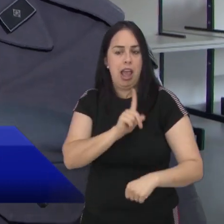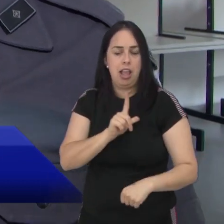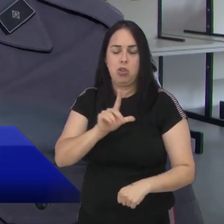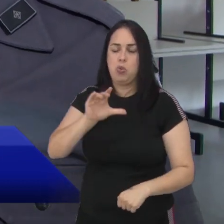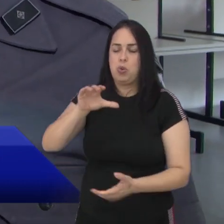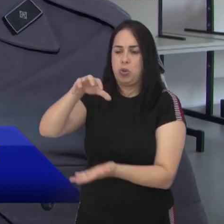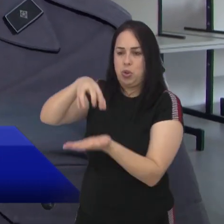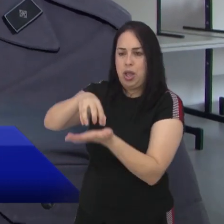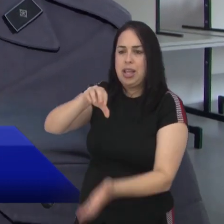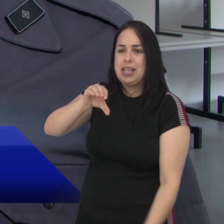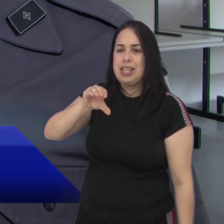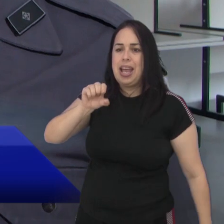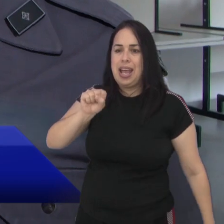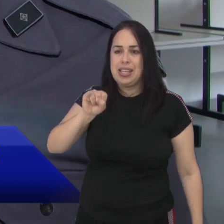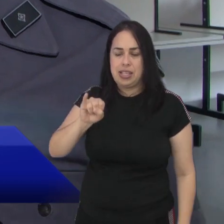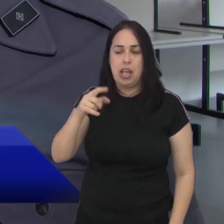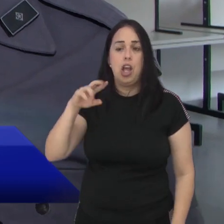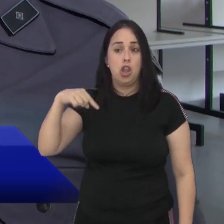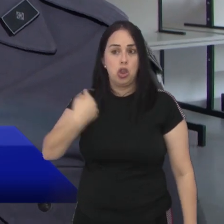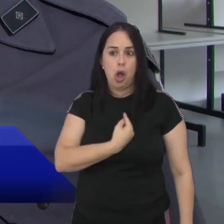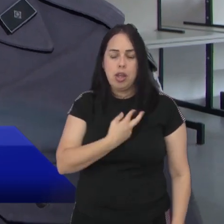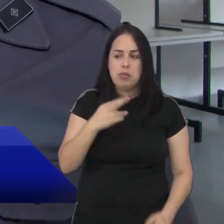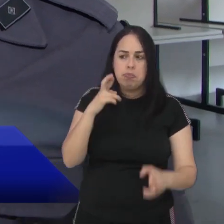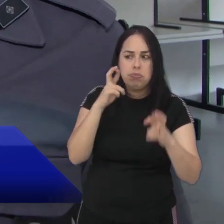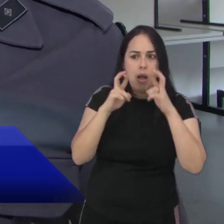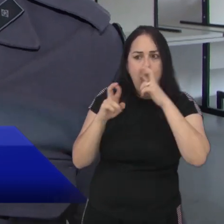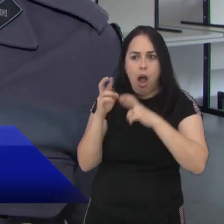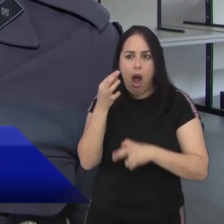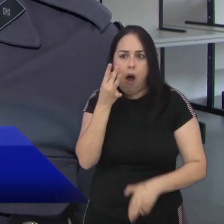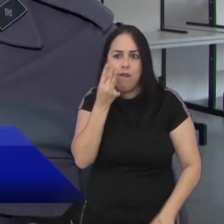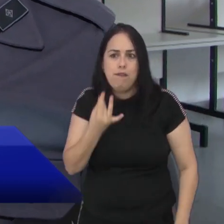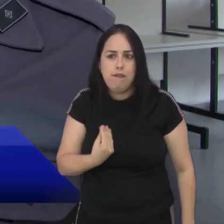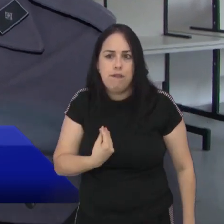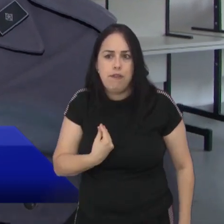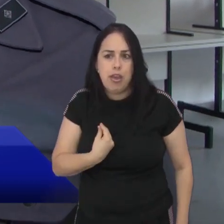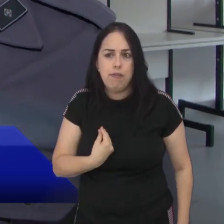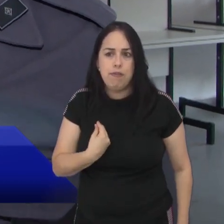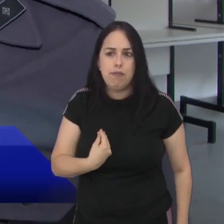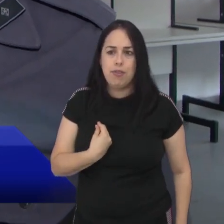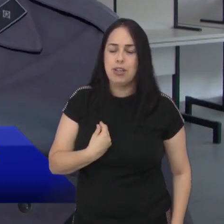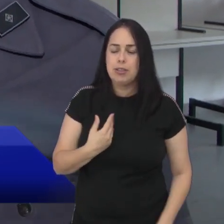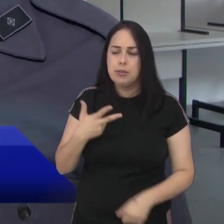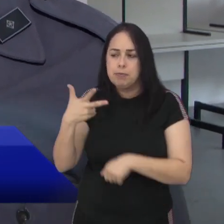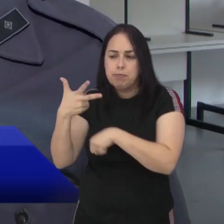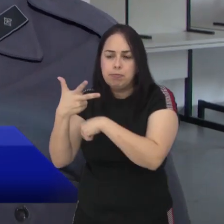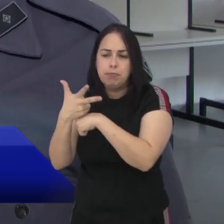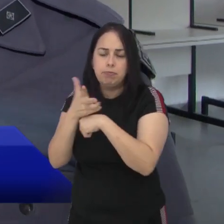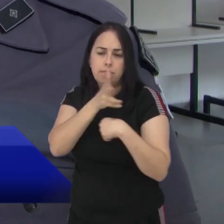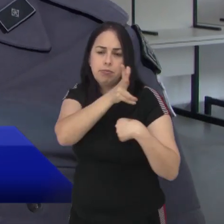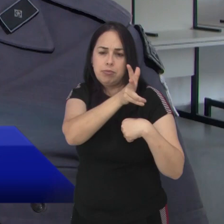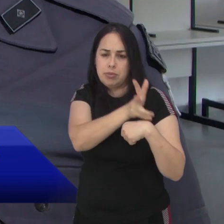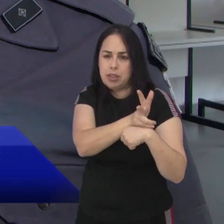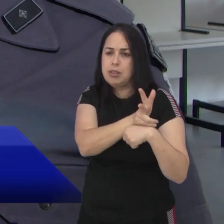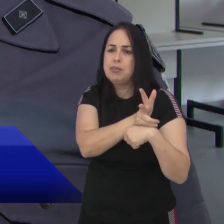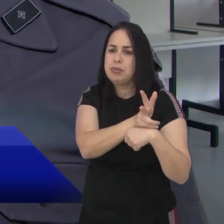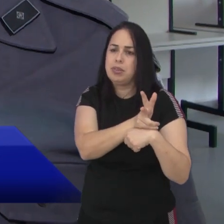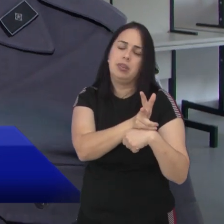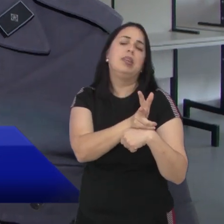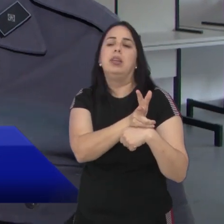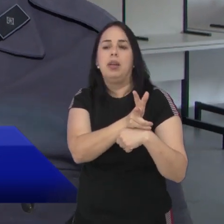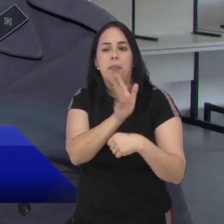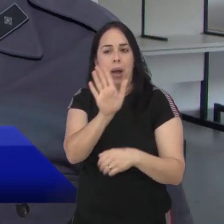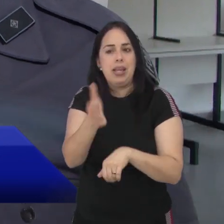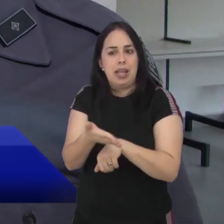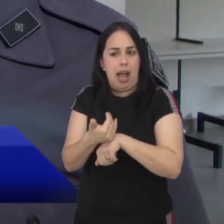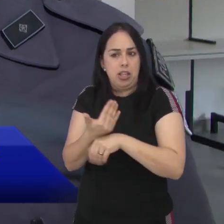monitoramento, que a gente já consegue acompanhar como que está na maioria dos locais aqui em São José. Tudo isso tem